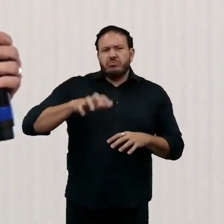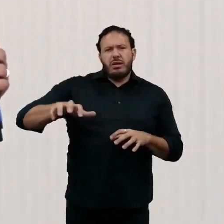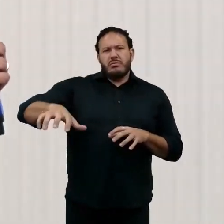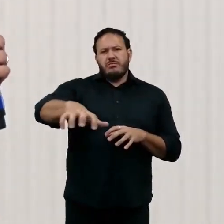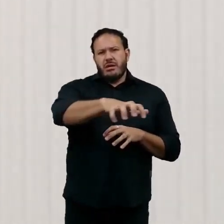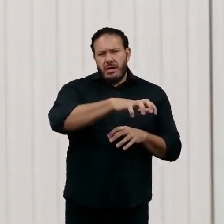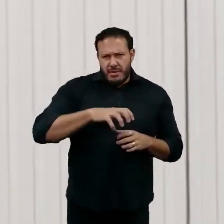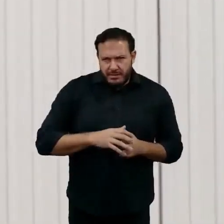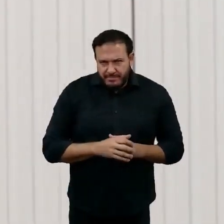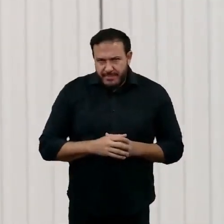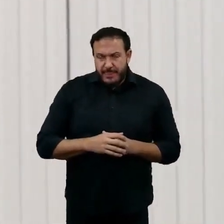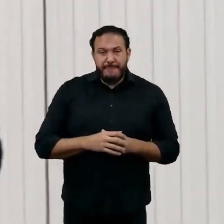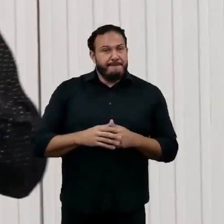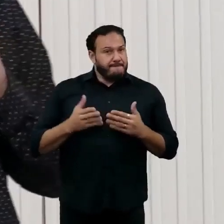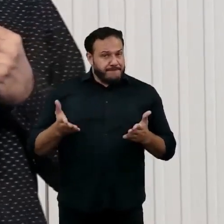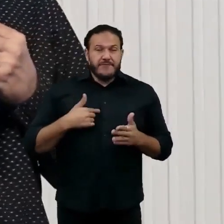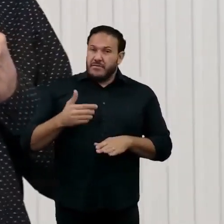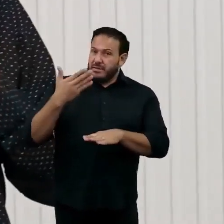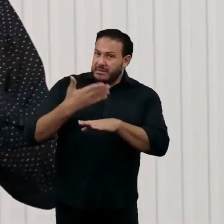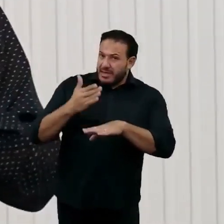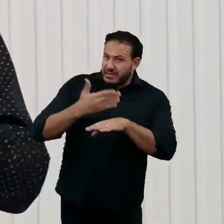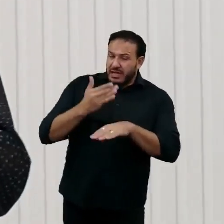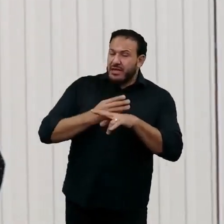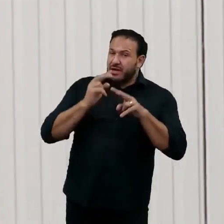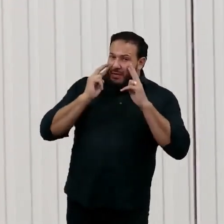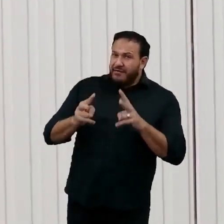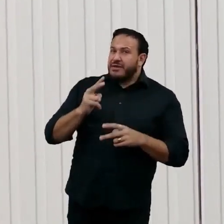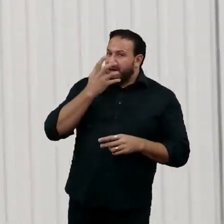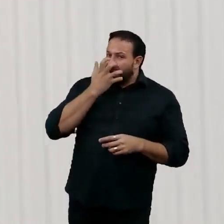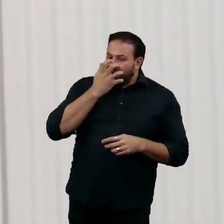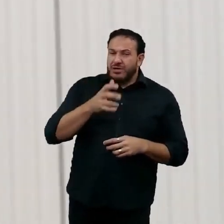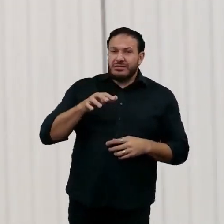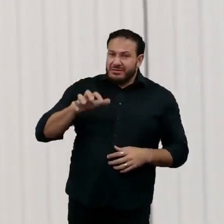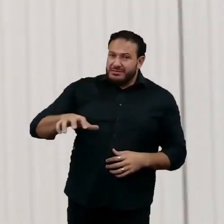Se você treiná-los para ver cachorros, eles vão ver cachorros em todo lugar.